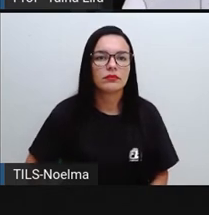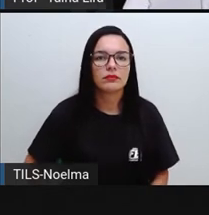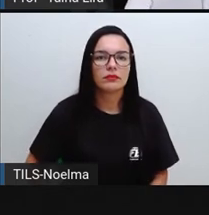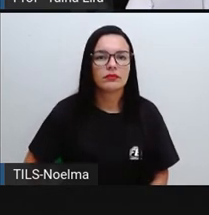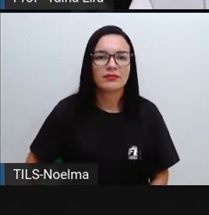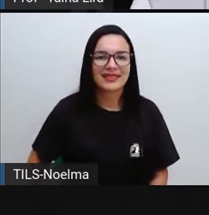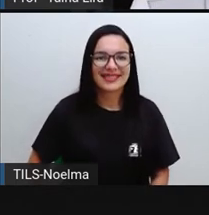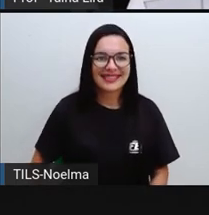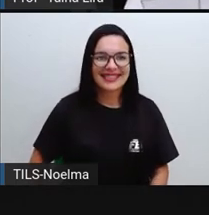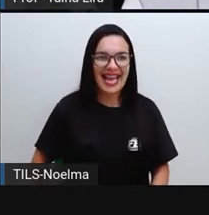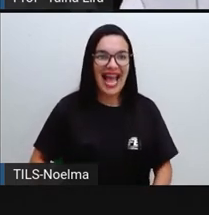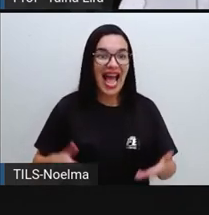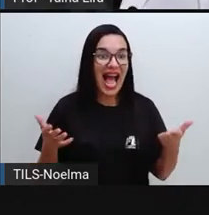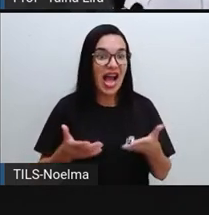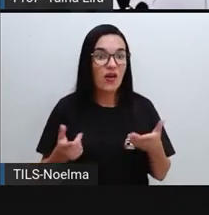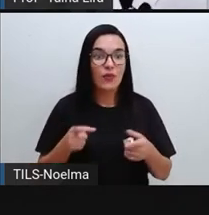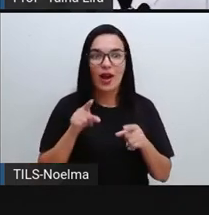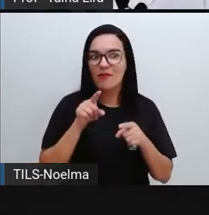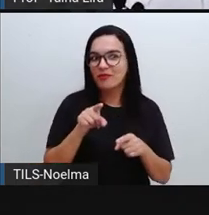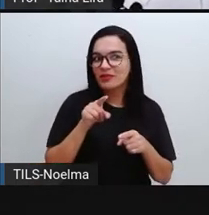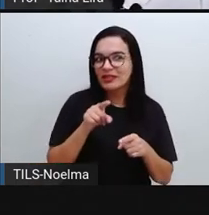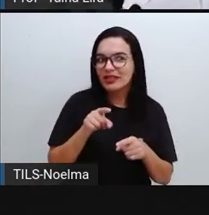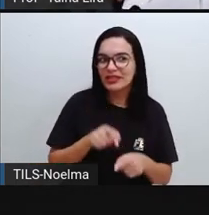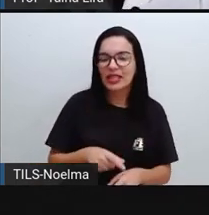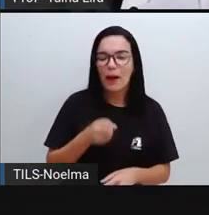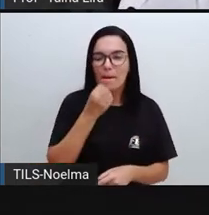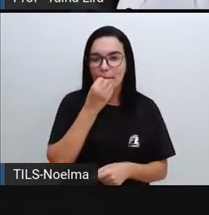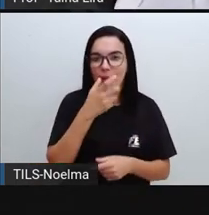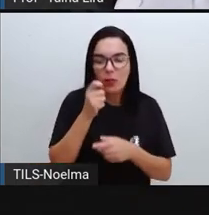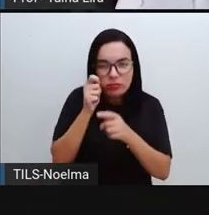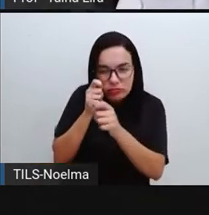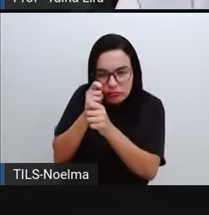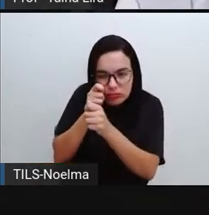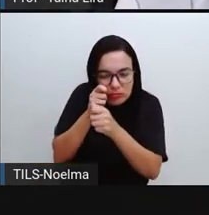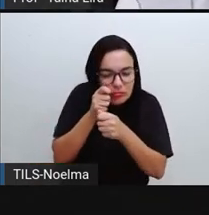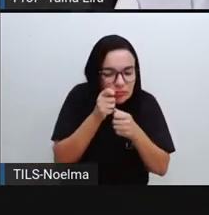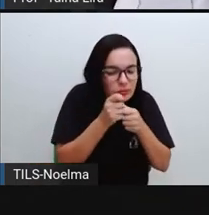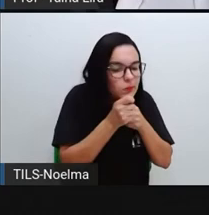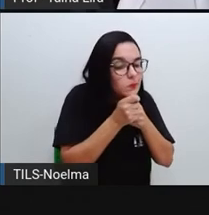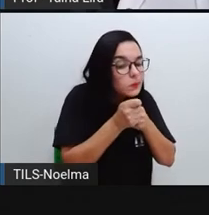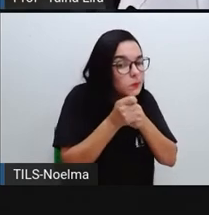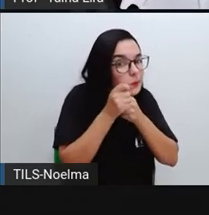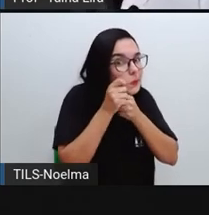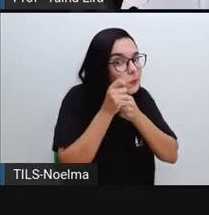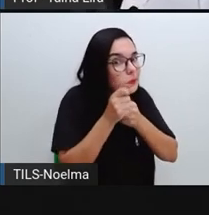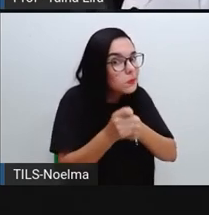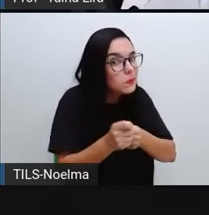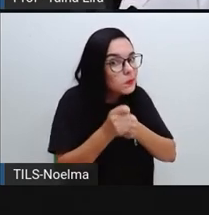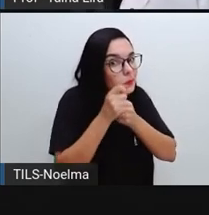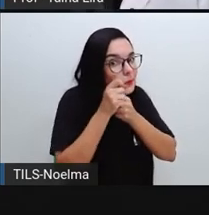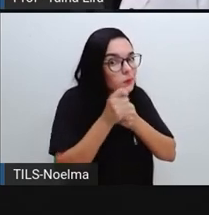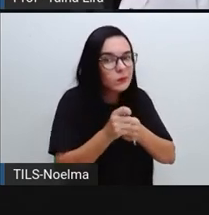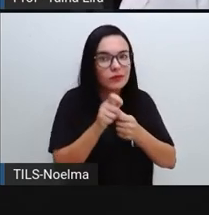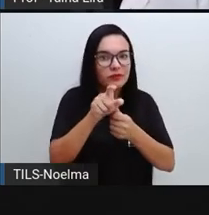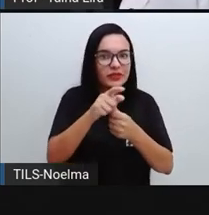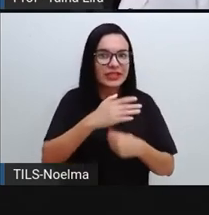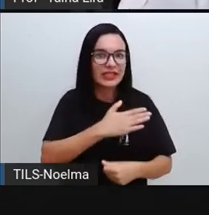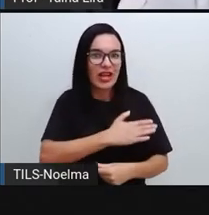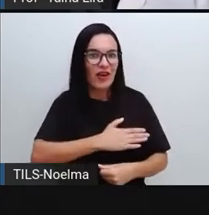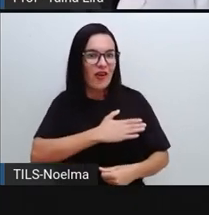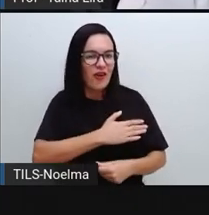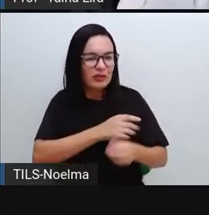E agora, a Pró quer saber quem é um bom detetive aí? Conta aí se você gosta de